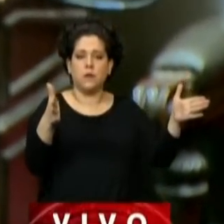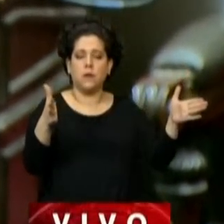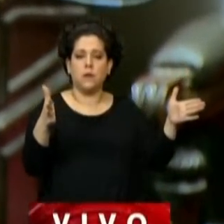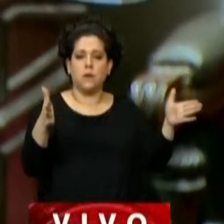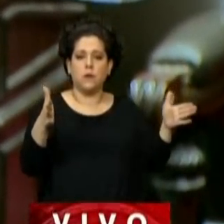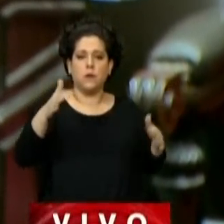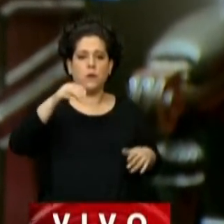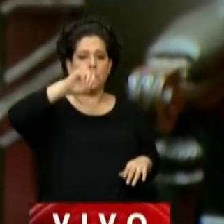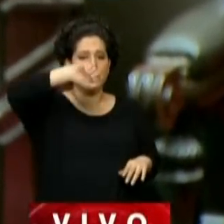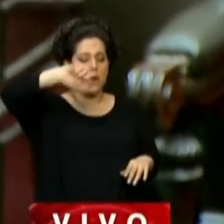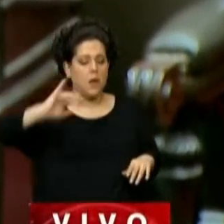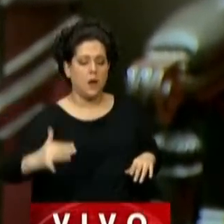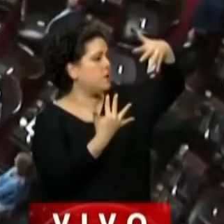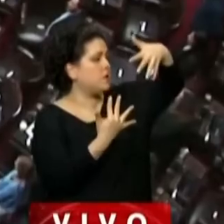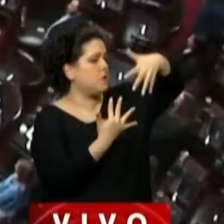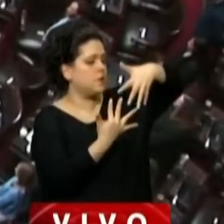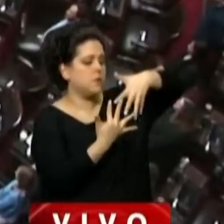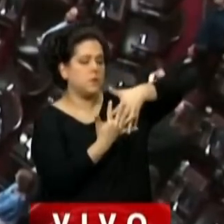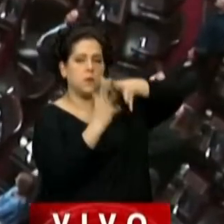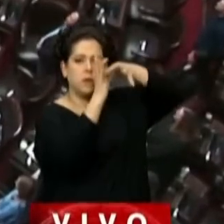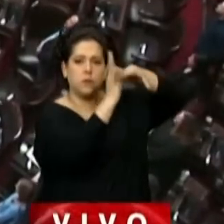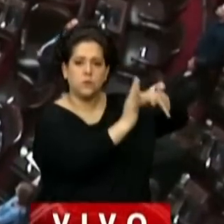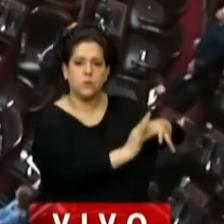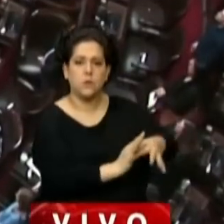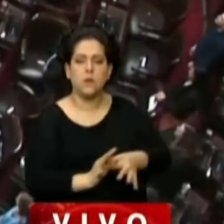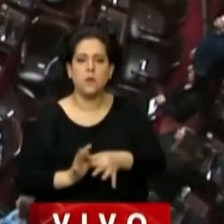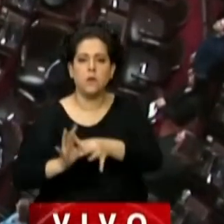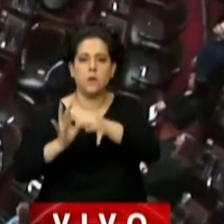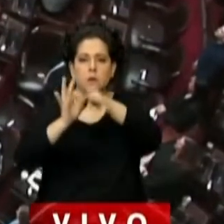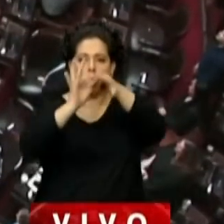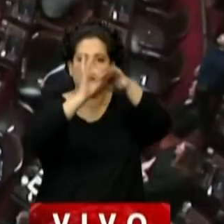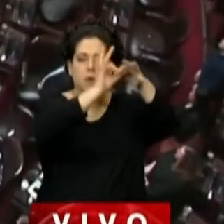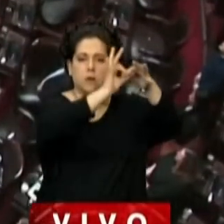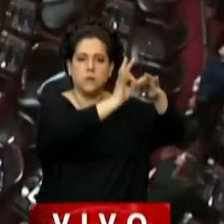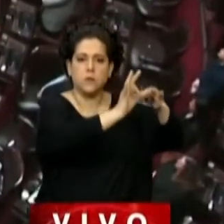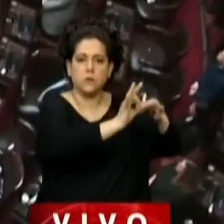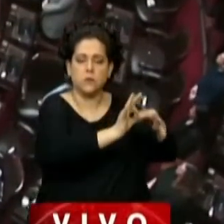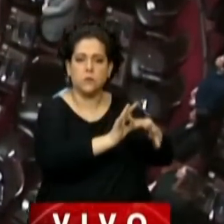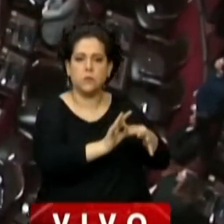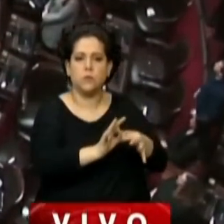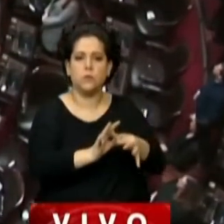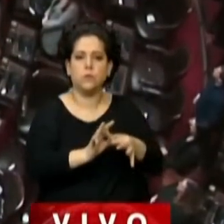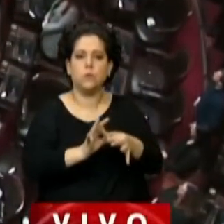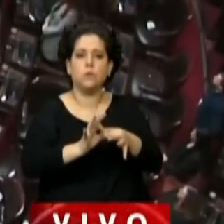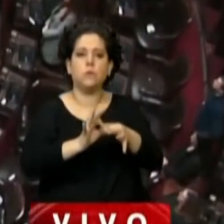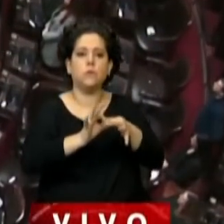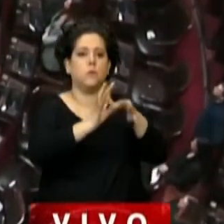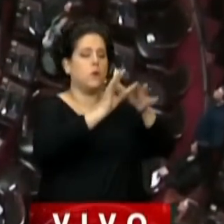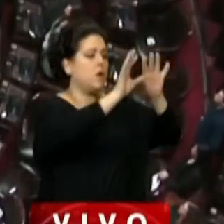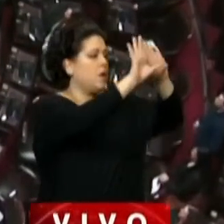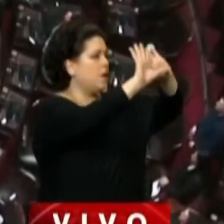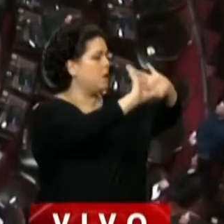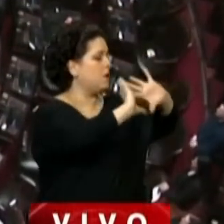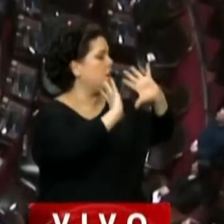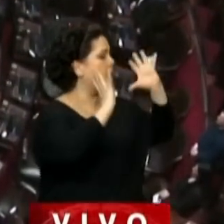política que não cede, a Câmara se reuniu para repudiar o fato com um apelo à convivência pacífica. O texto acertado no